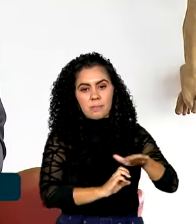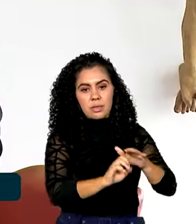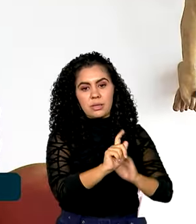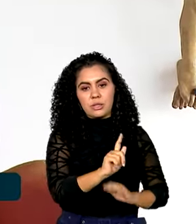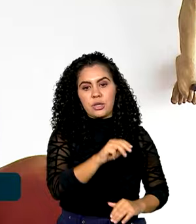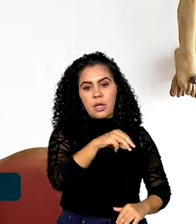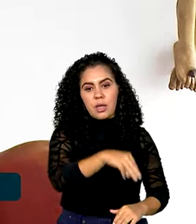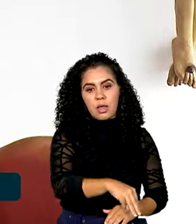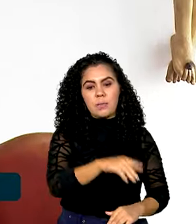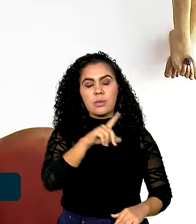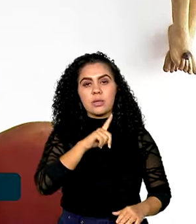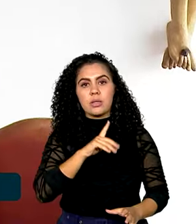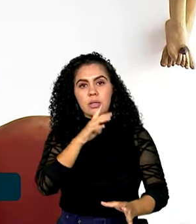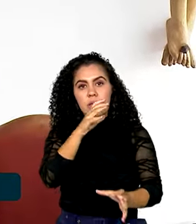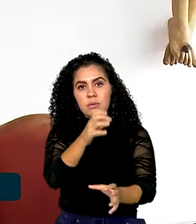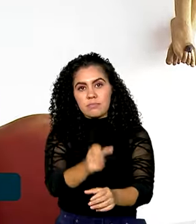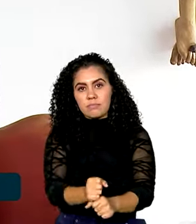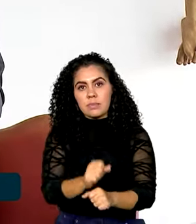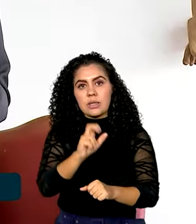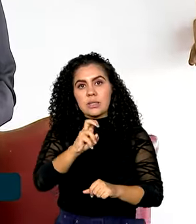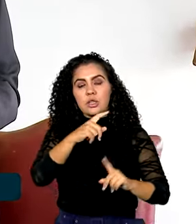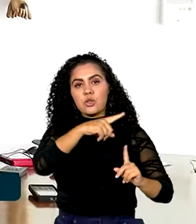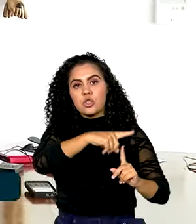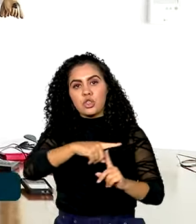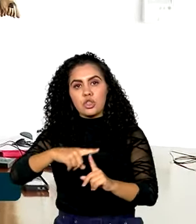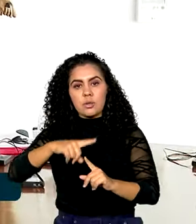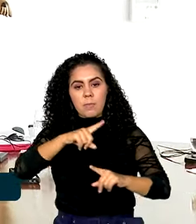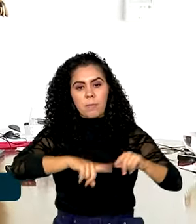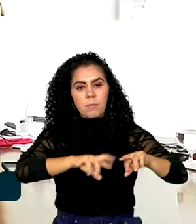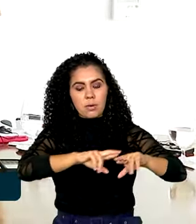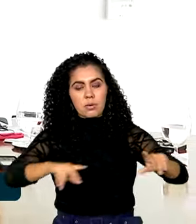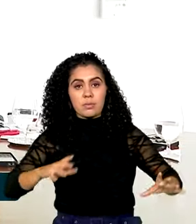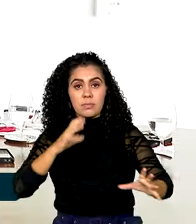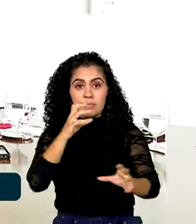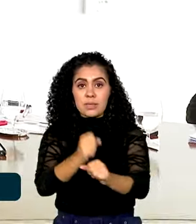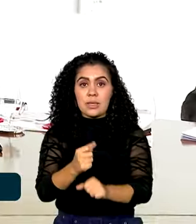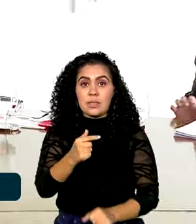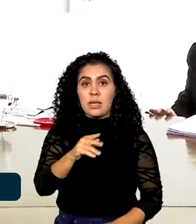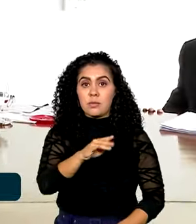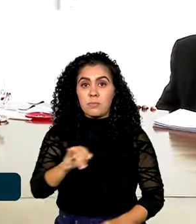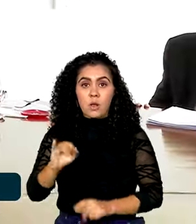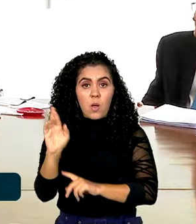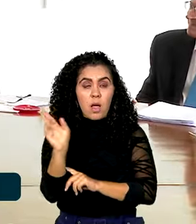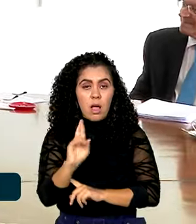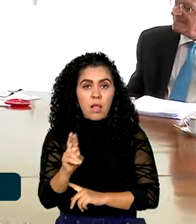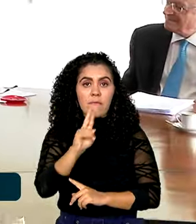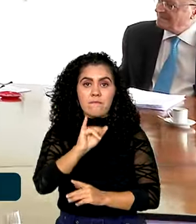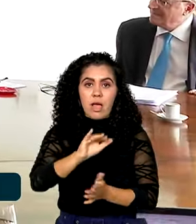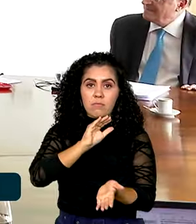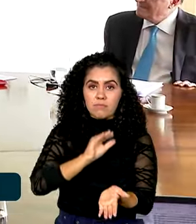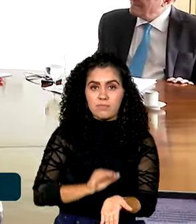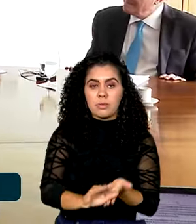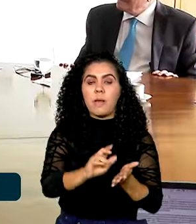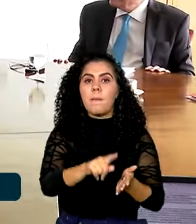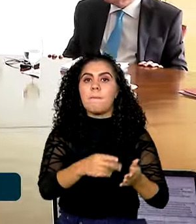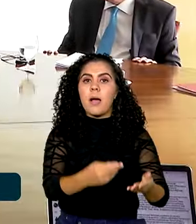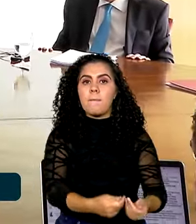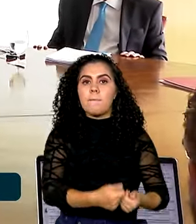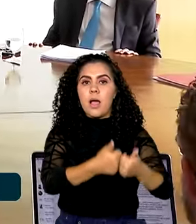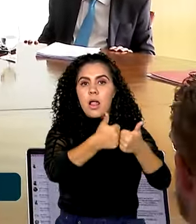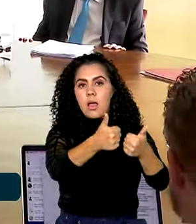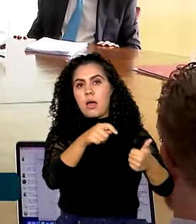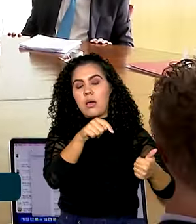investimentos no mercado brasileiro. Segundo a GM, os 7 bilhões de reais serão empregados em melhorias na